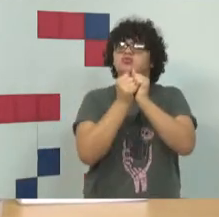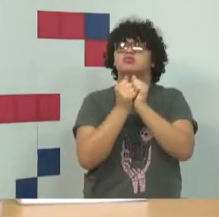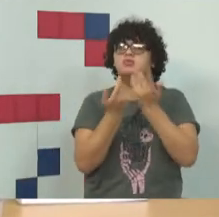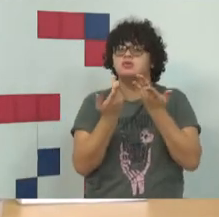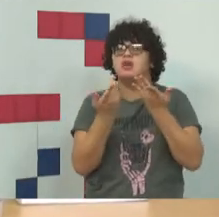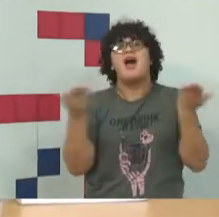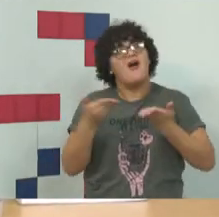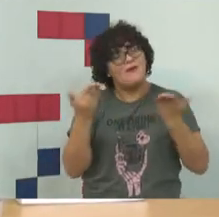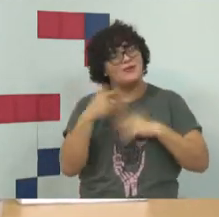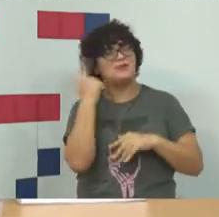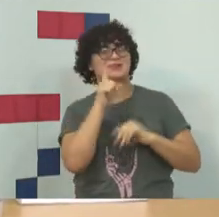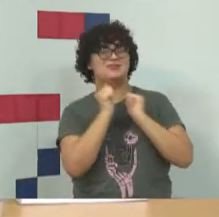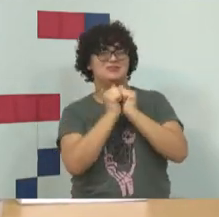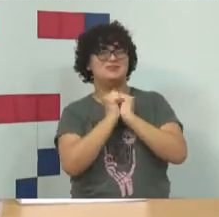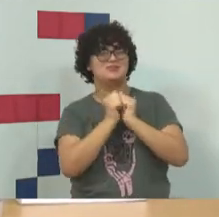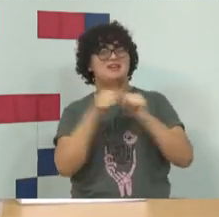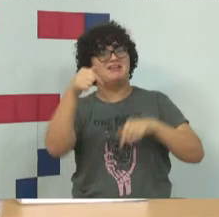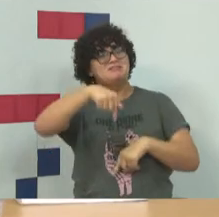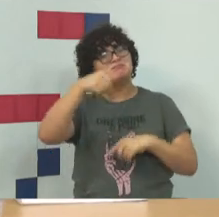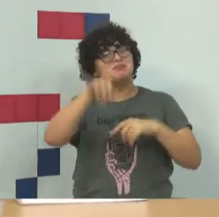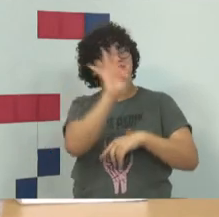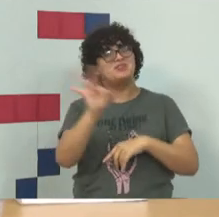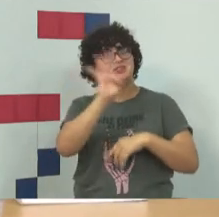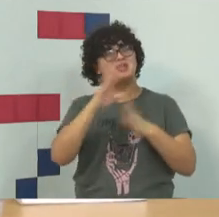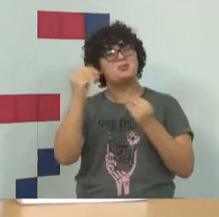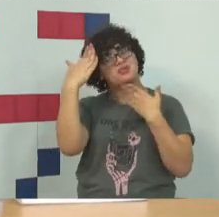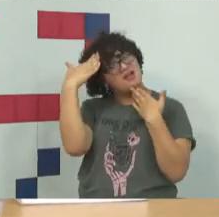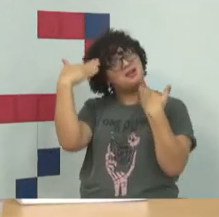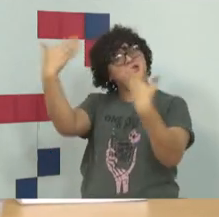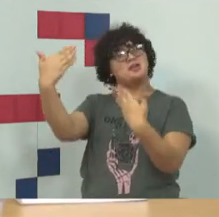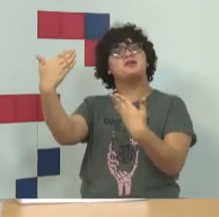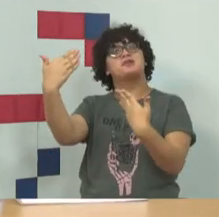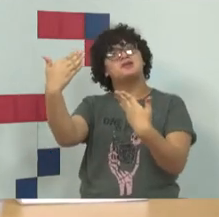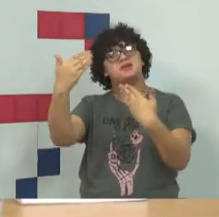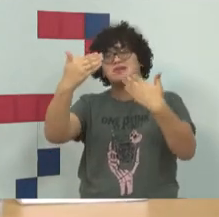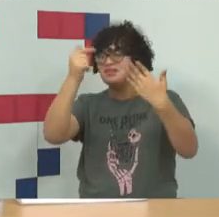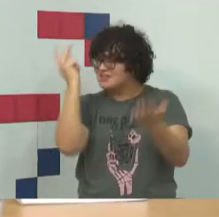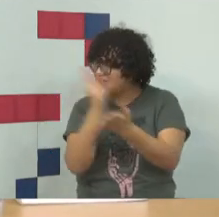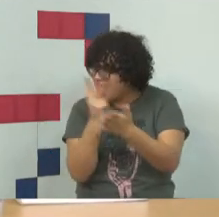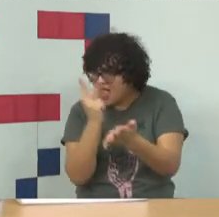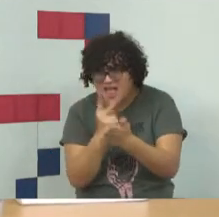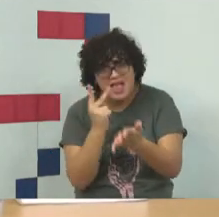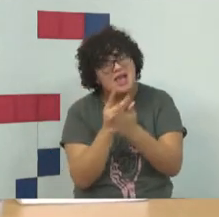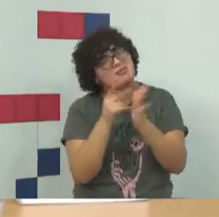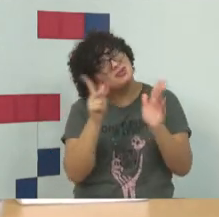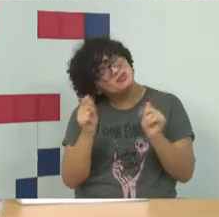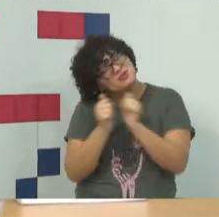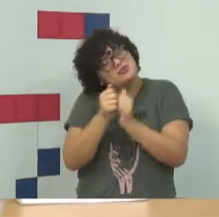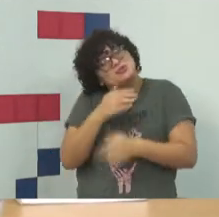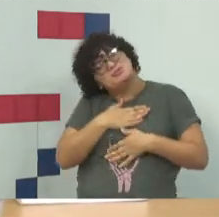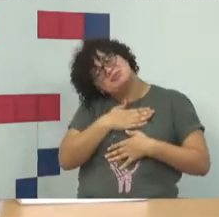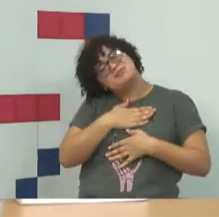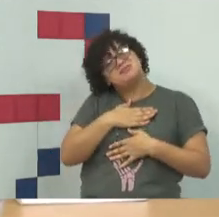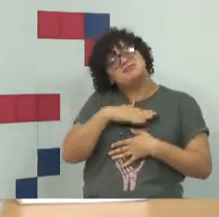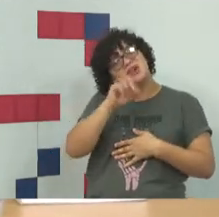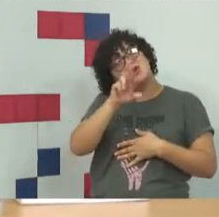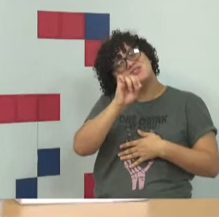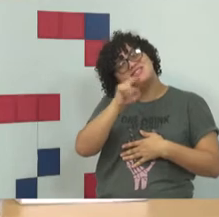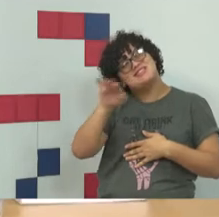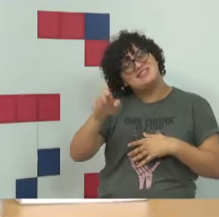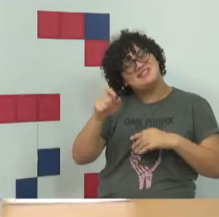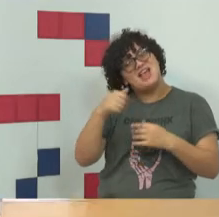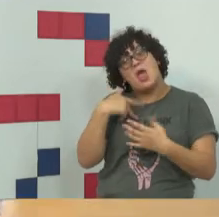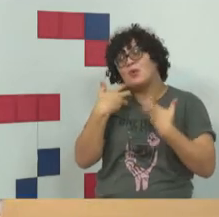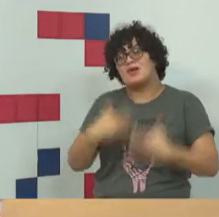estamos construindo essa área juntos, e eu agradeço toda vez que eu tenho ele do meu lado, e eu não vou cansar de